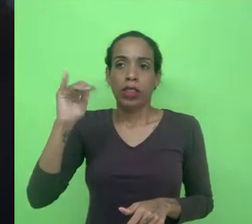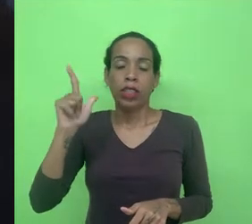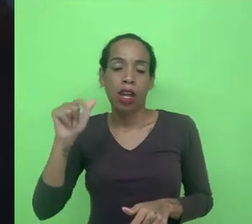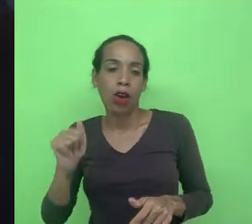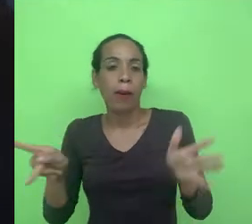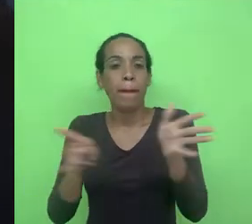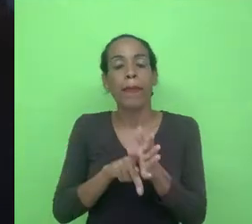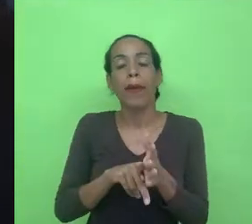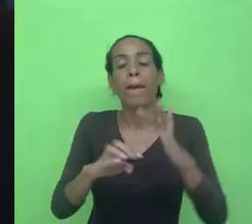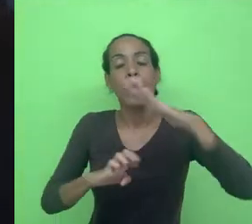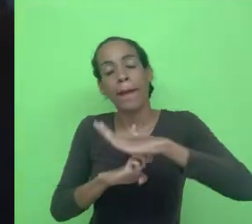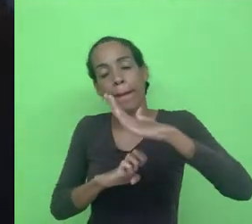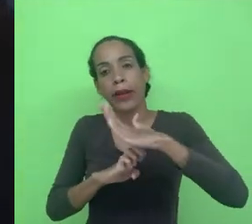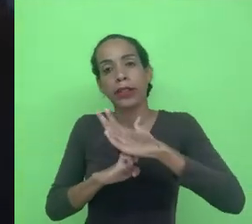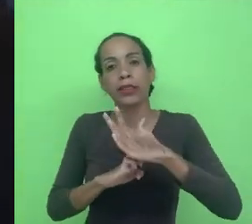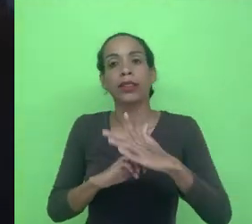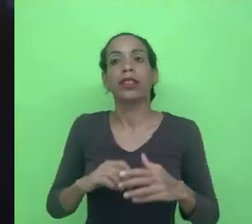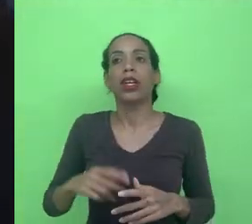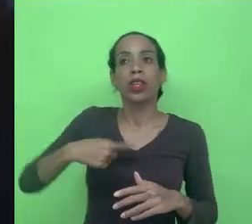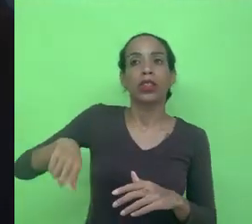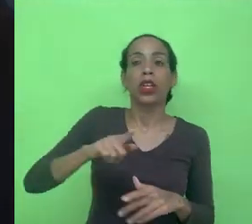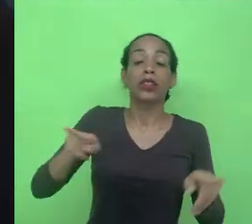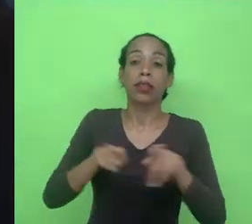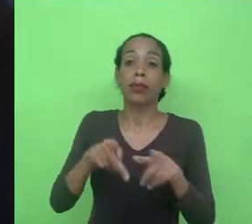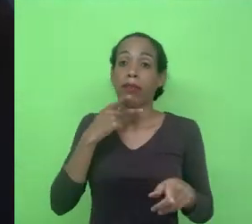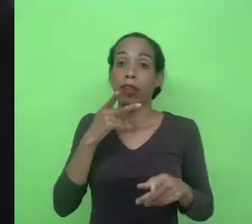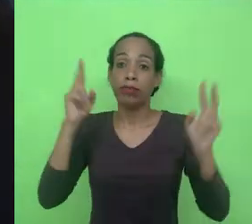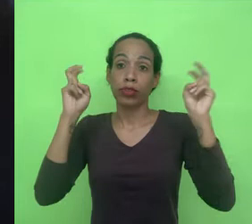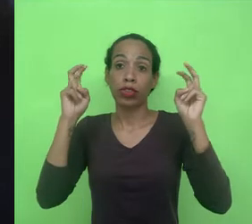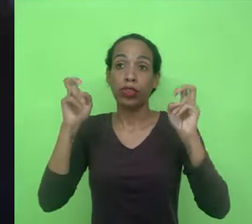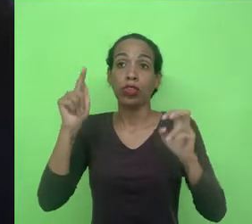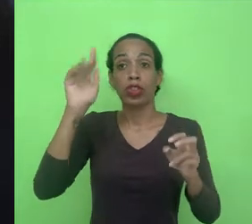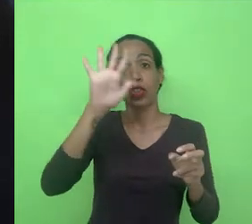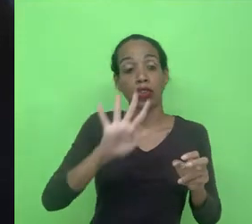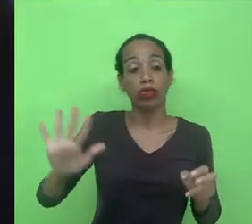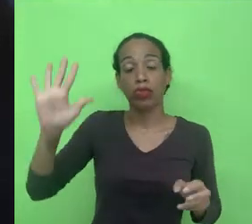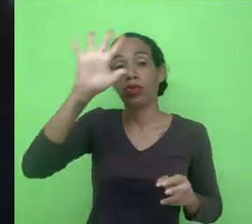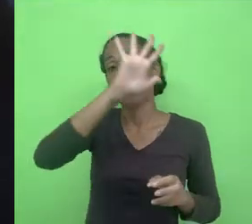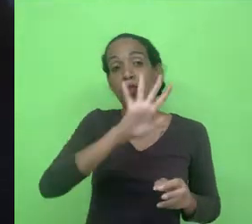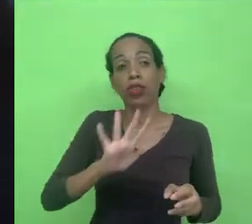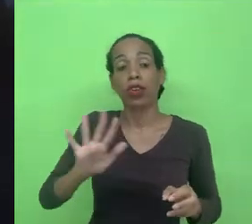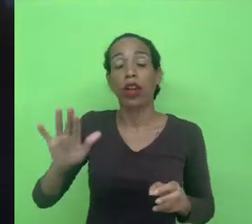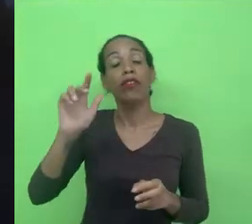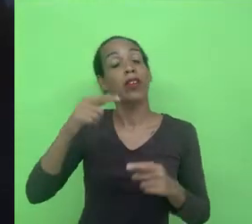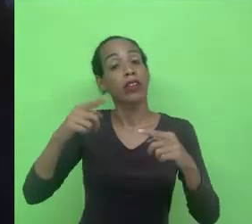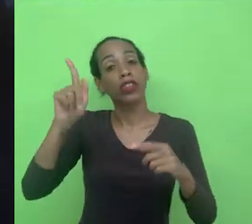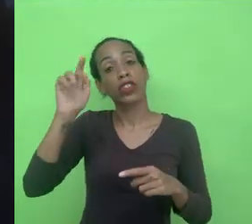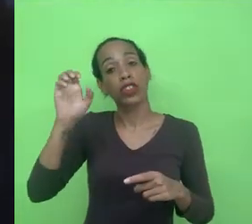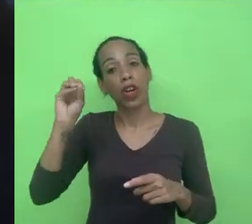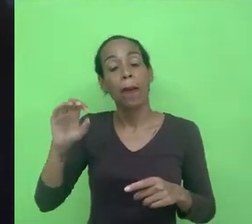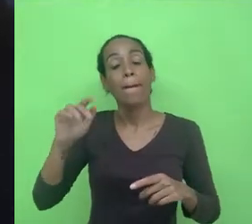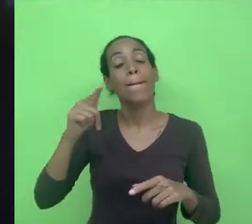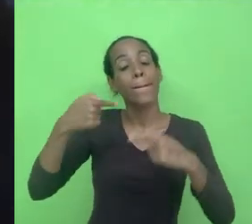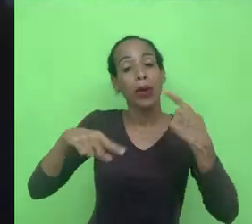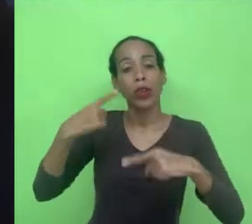a gente está falando nesses termos geográficos e geopolíticos mas quando a gente vai pensar a soberania de dados